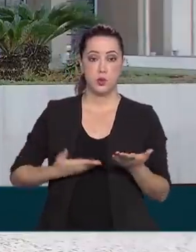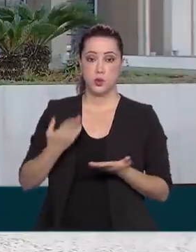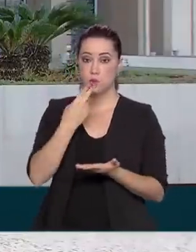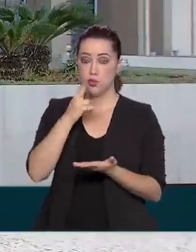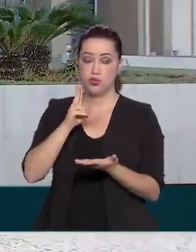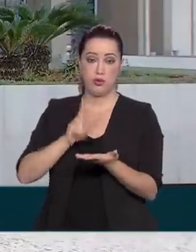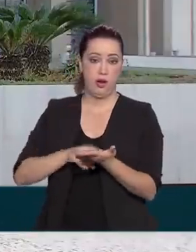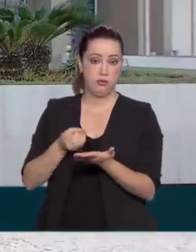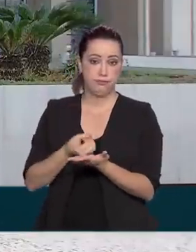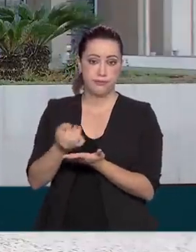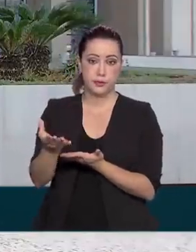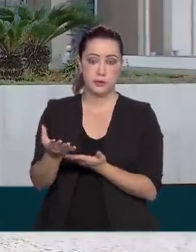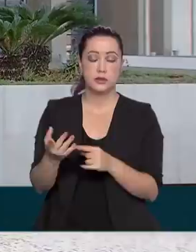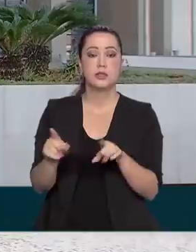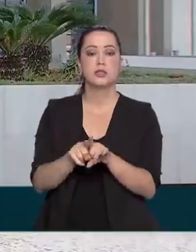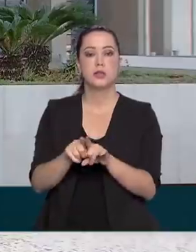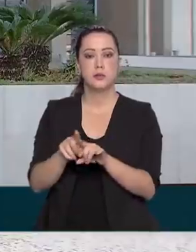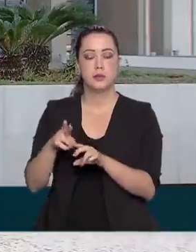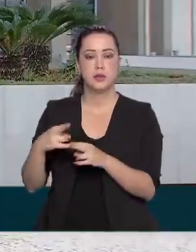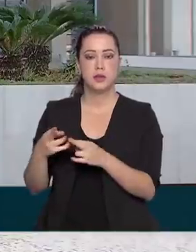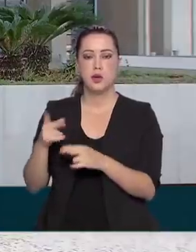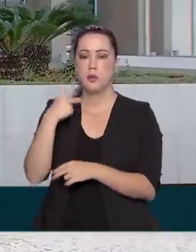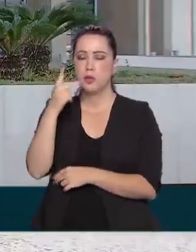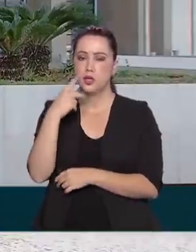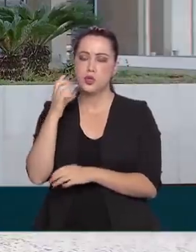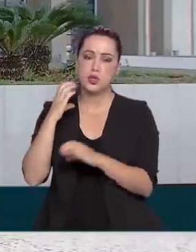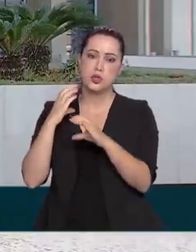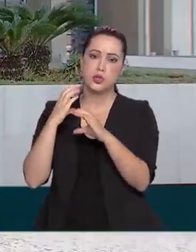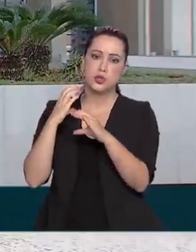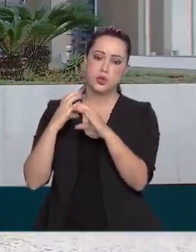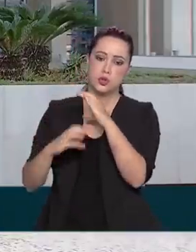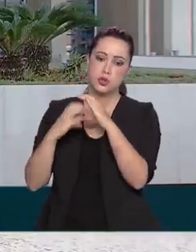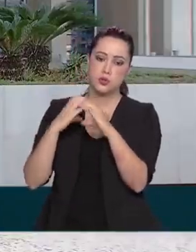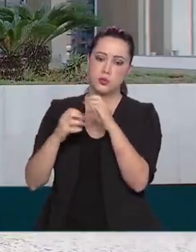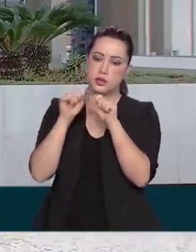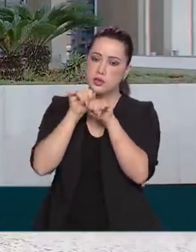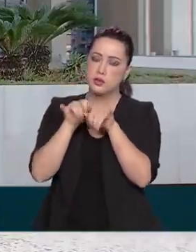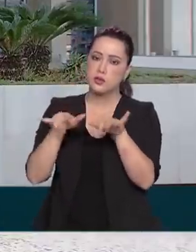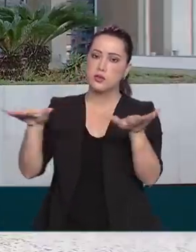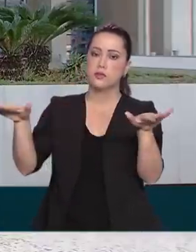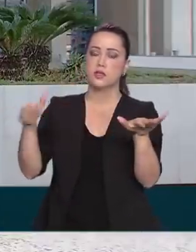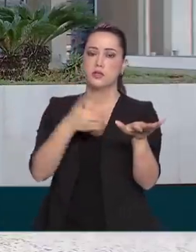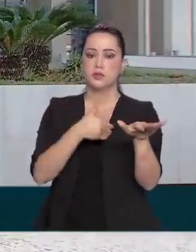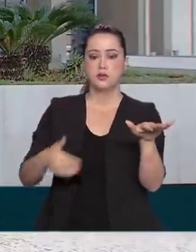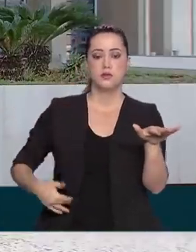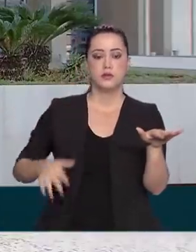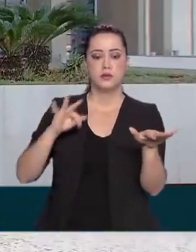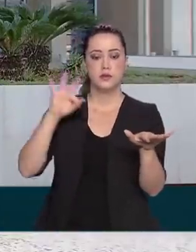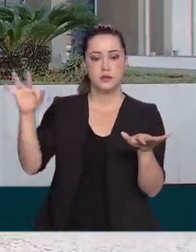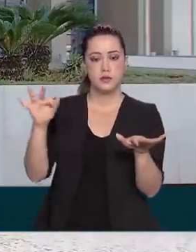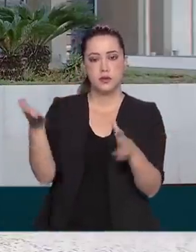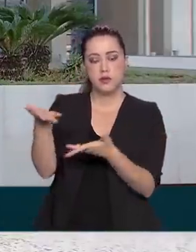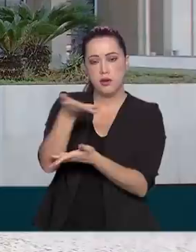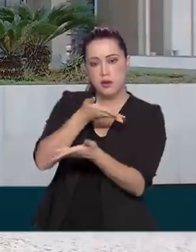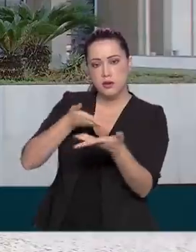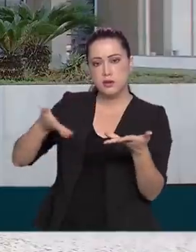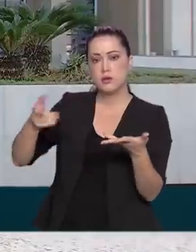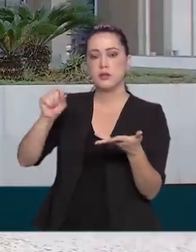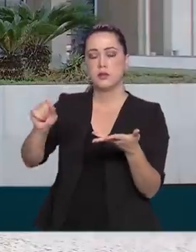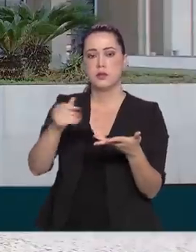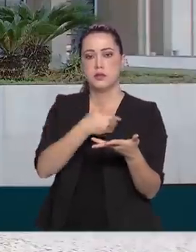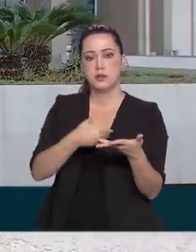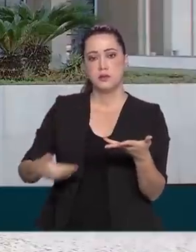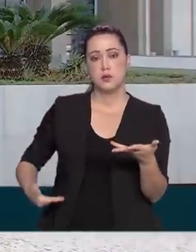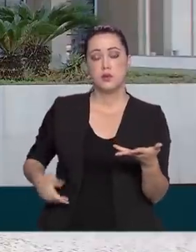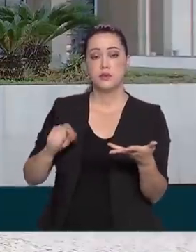pela política de comunicação e divulgação do governo federal, relacionamento do governo com a imprensa e pelo sistema